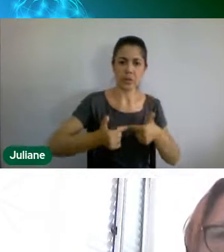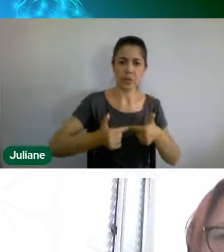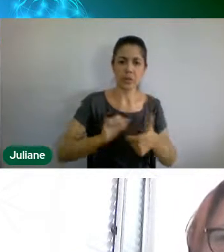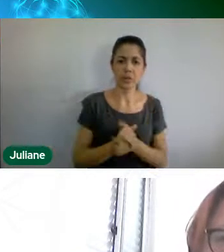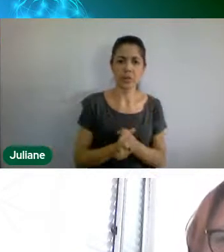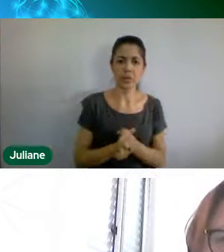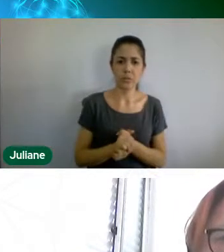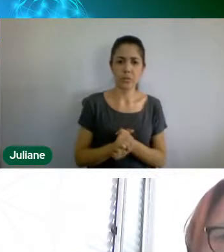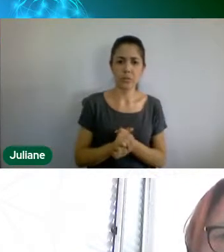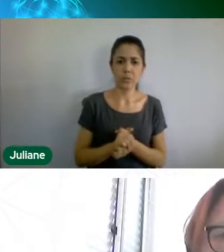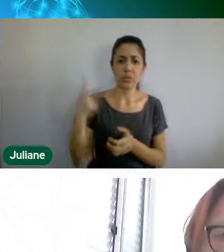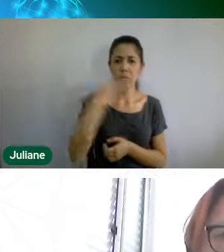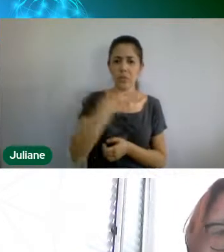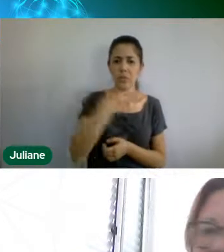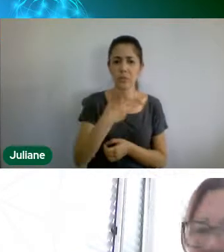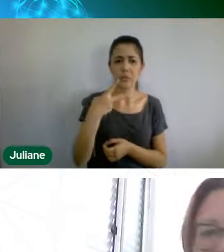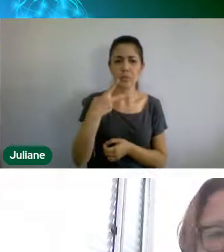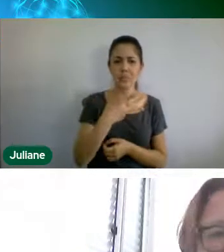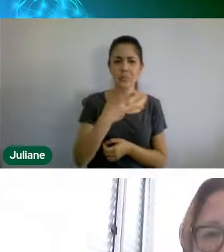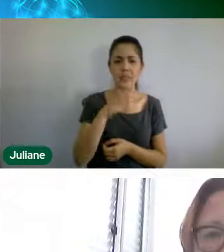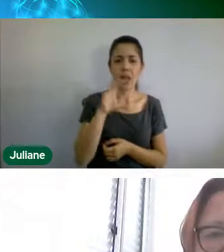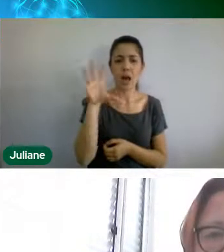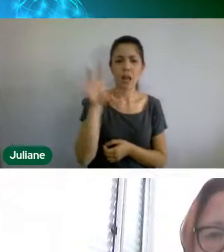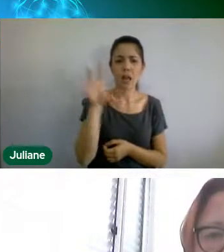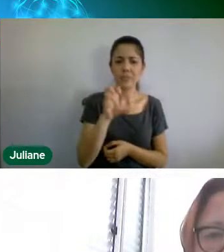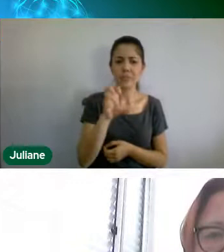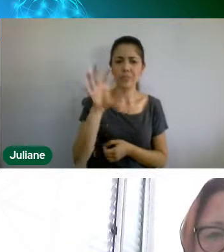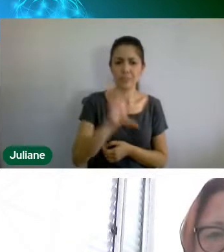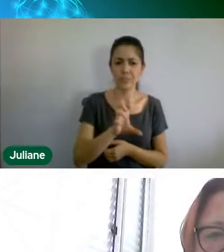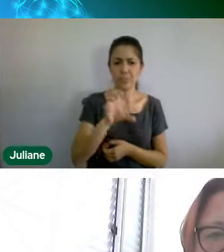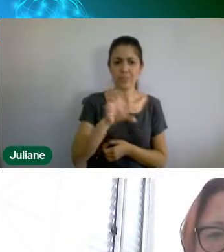cortou, professora, está cortando, eu não estou escutando,